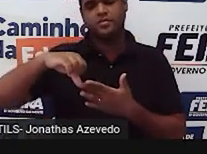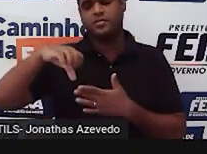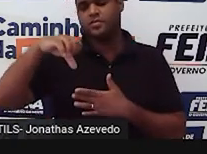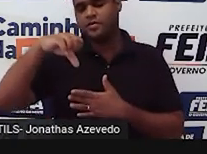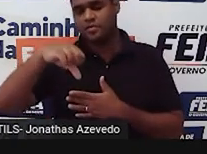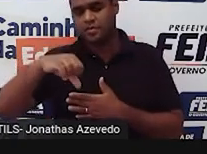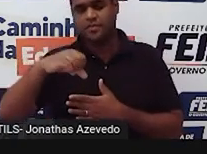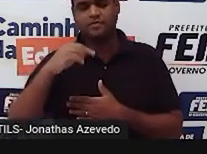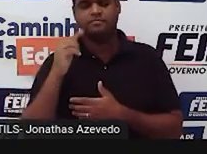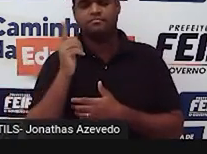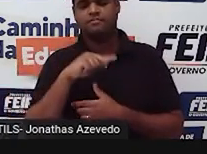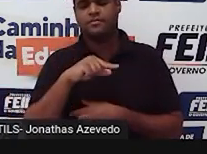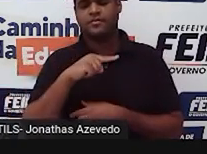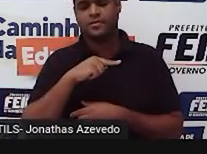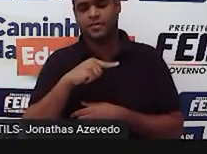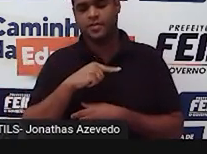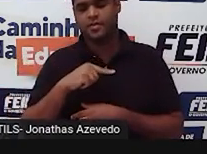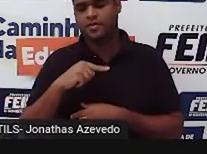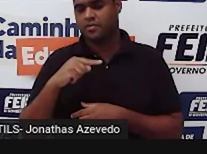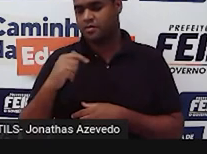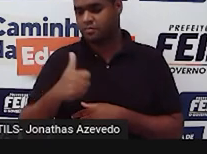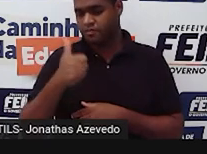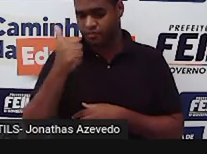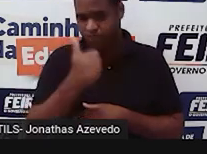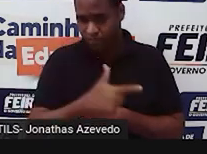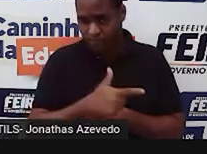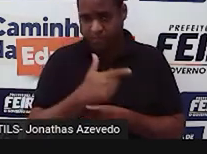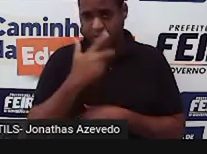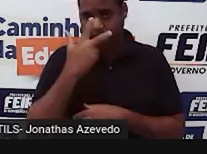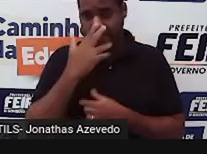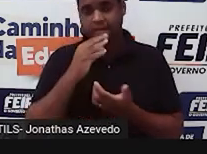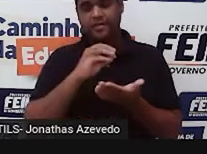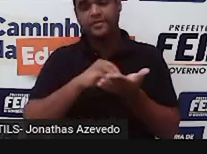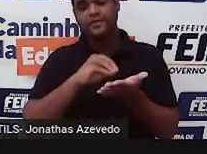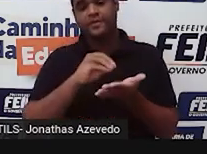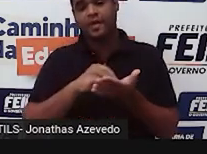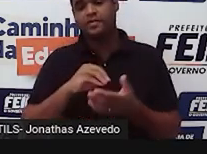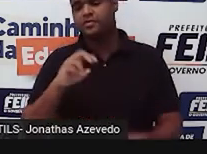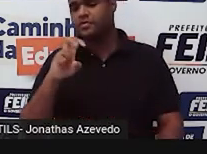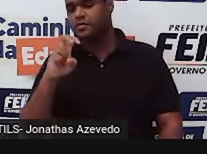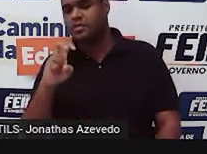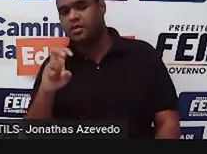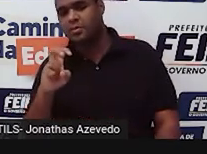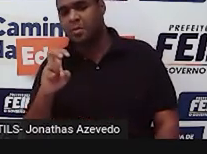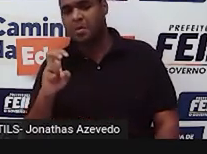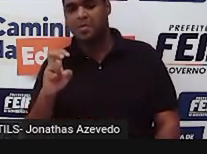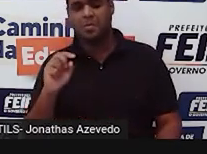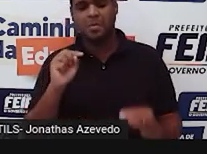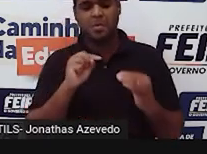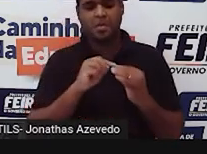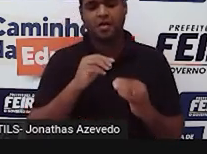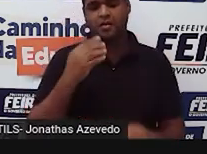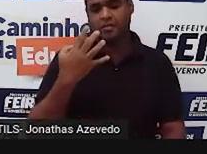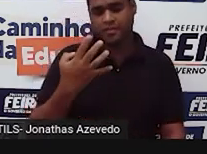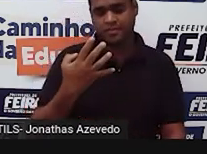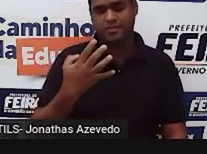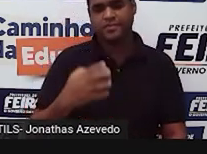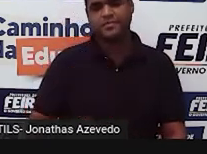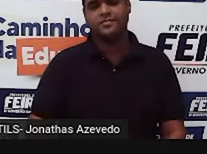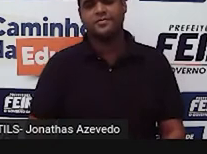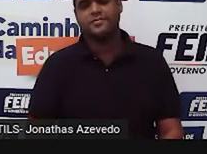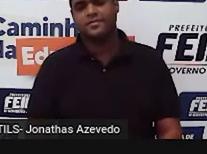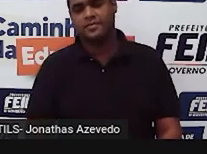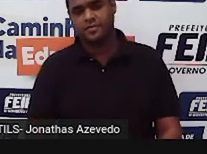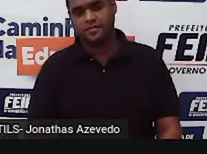ser maior que a subtração entre 5 e 4. aí,